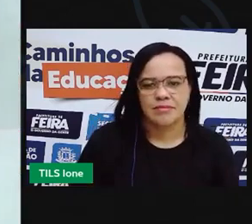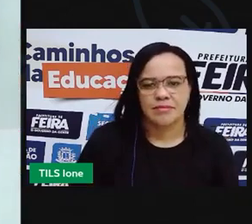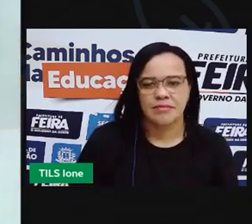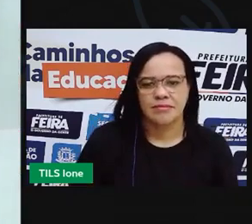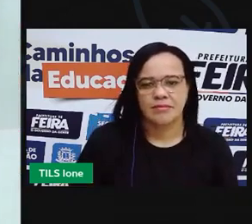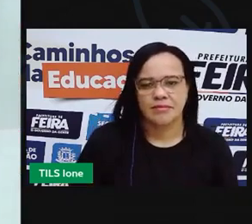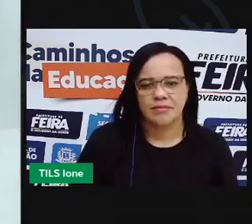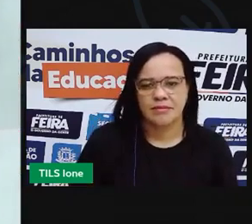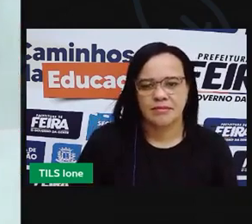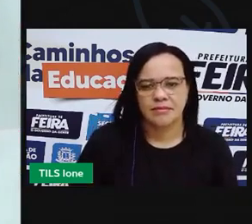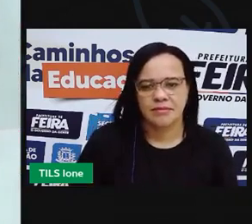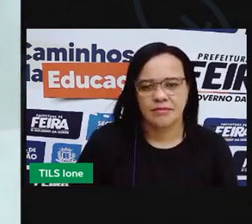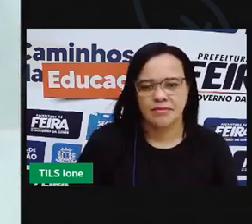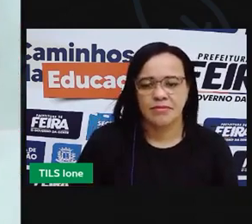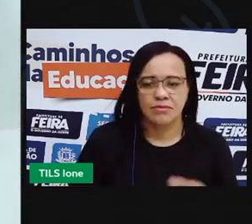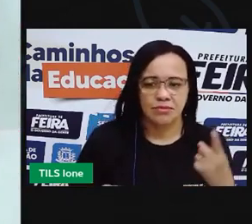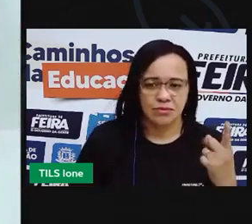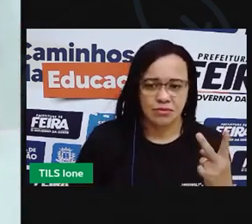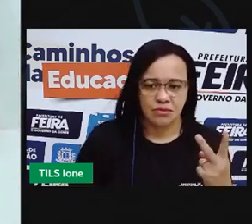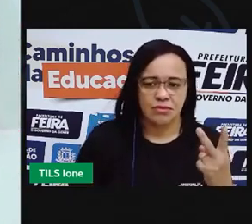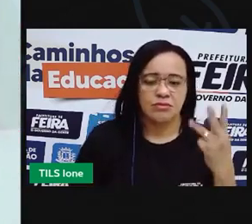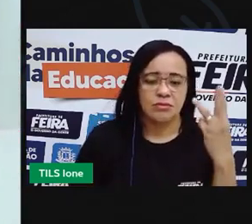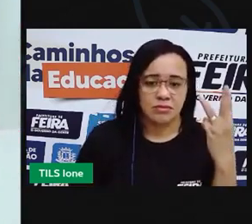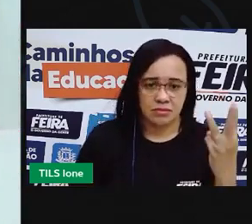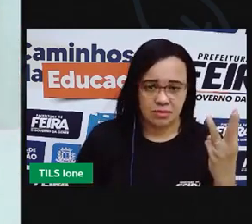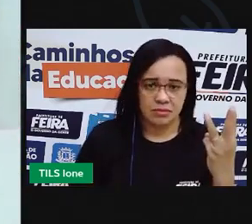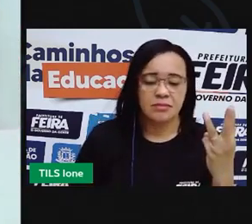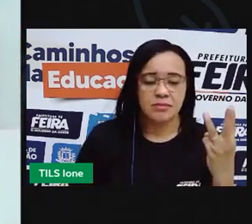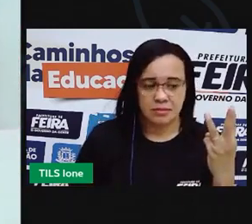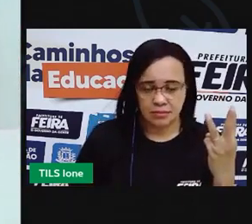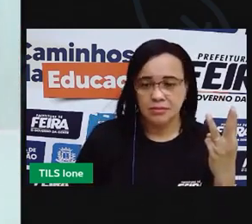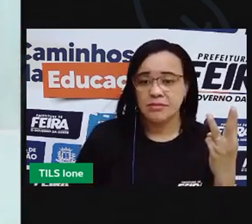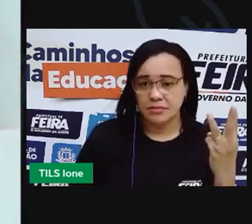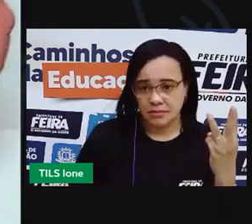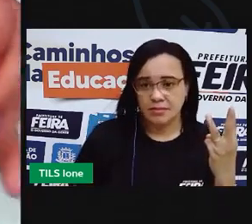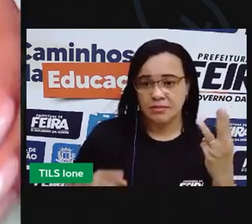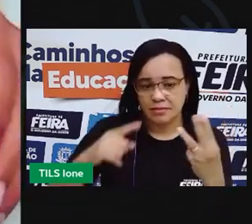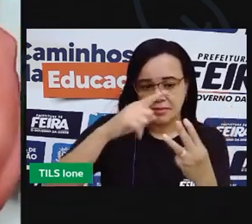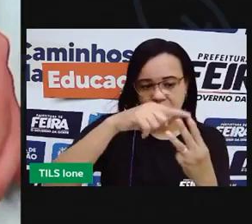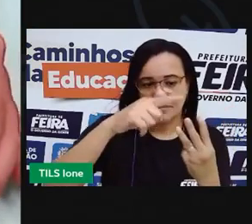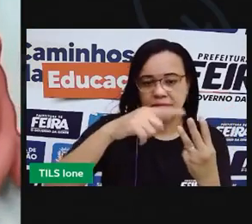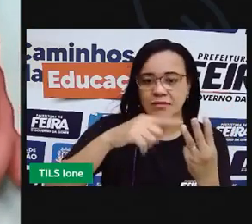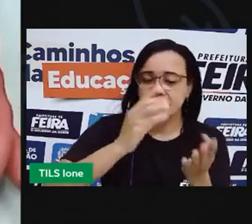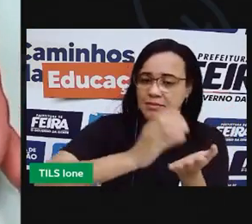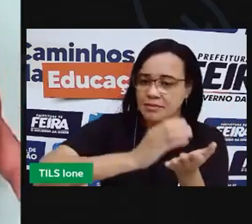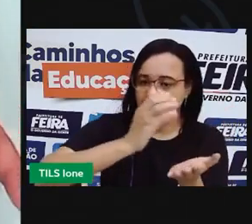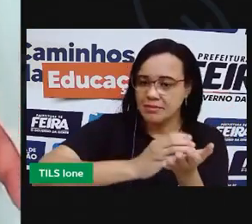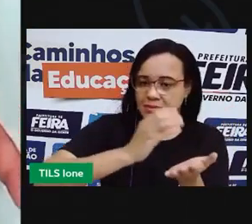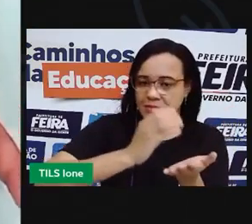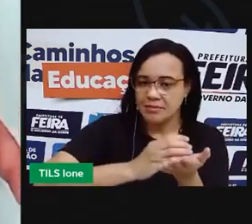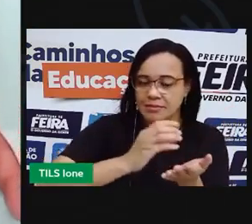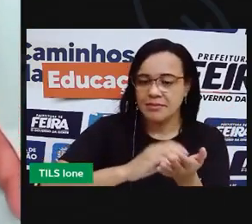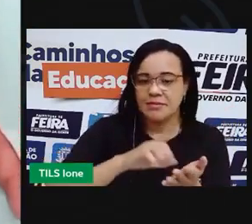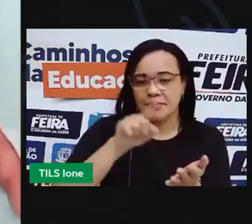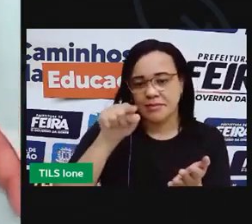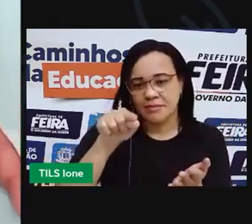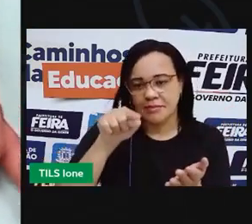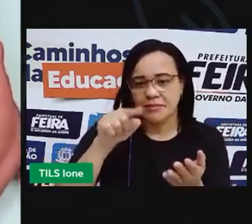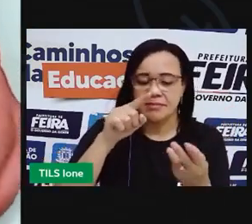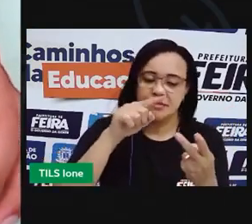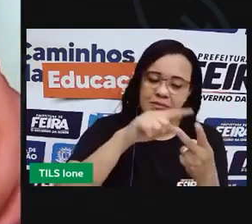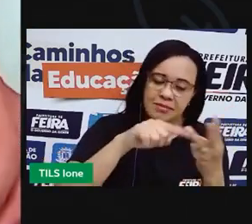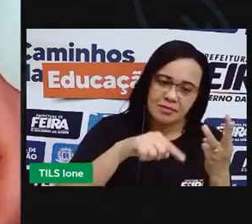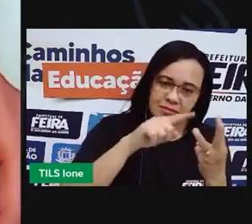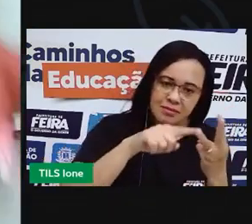agora eu tenho um dois três copos tenho nessa filha três